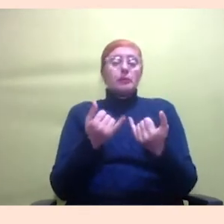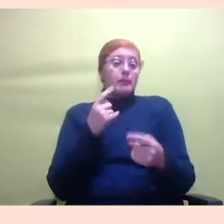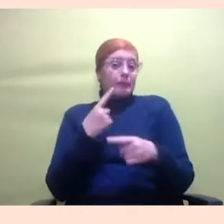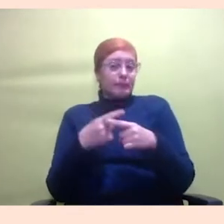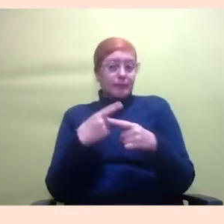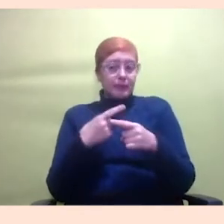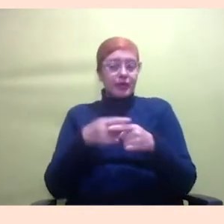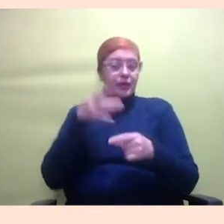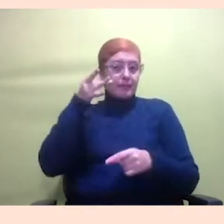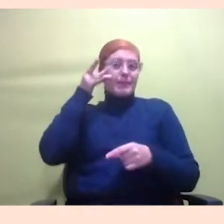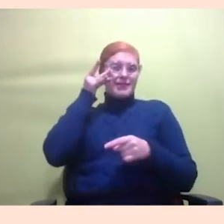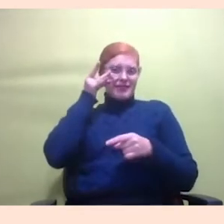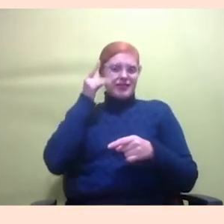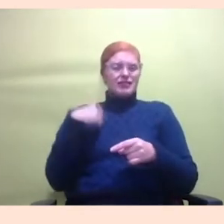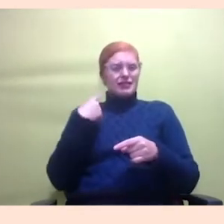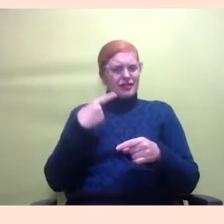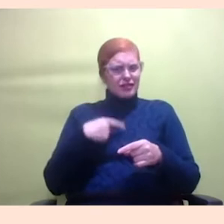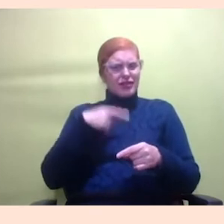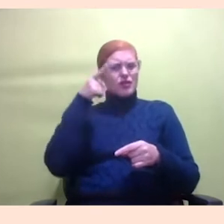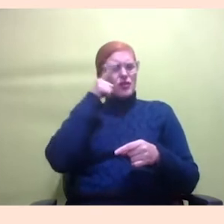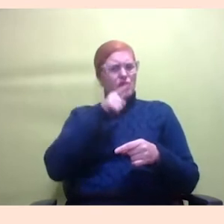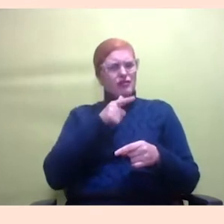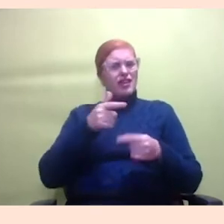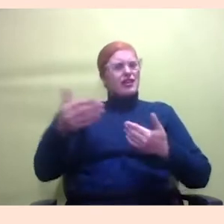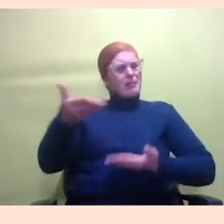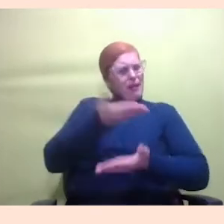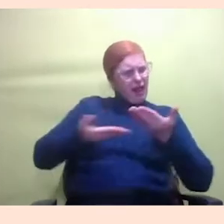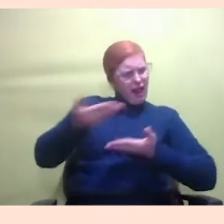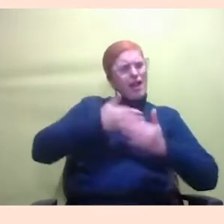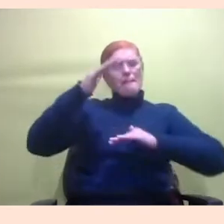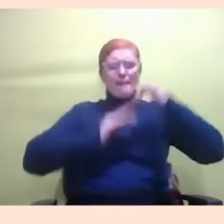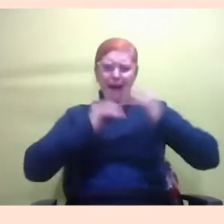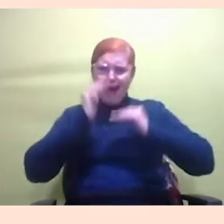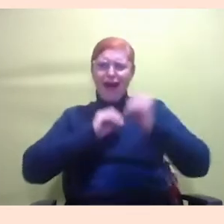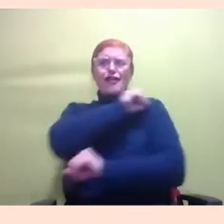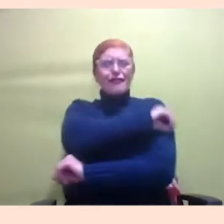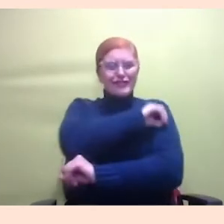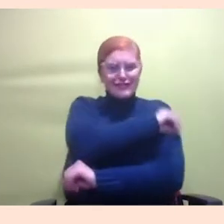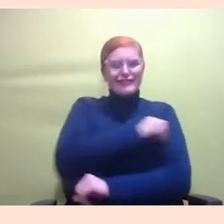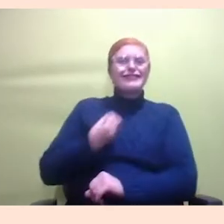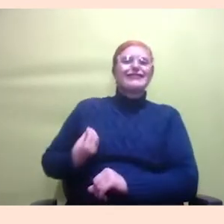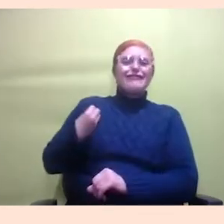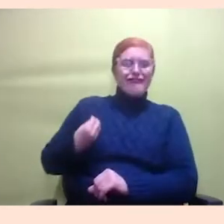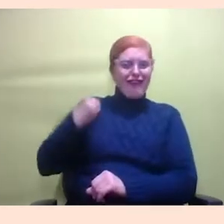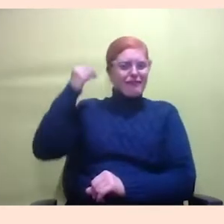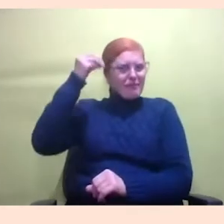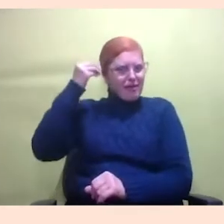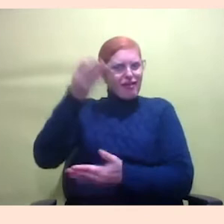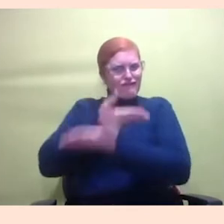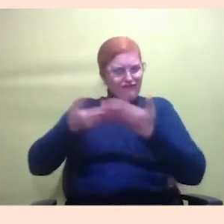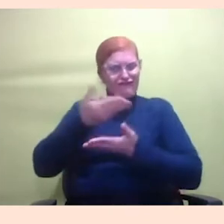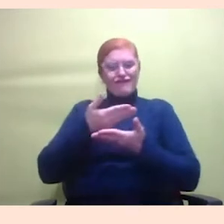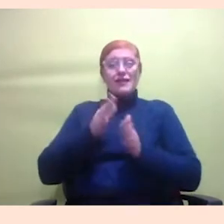gente desenrola, tem aquela prática de fazer oficinas, de fazer vivências. No meio virtual, existem algumas